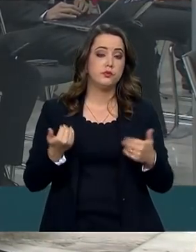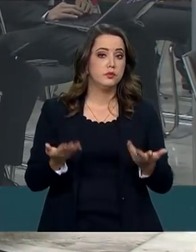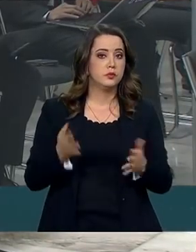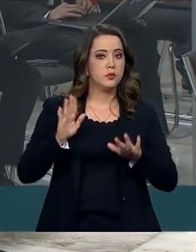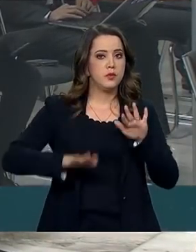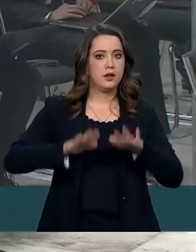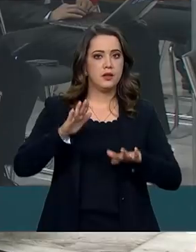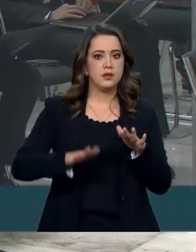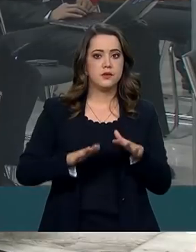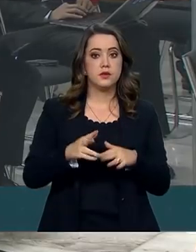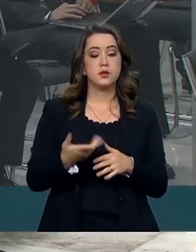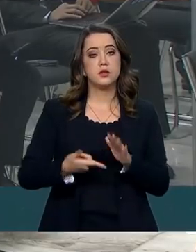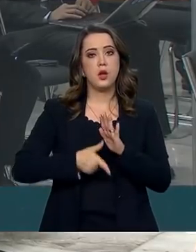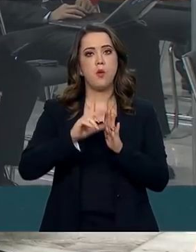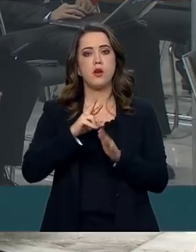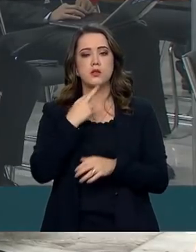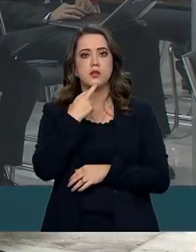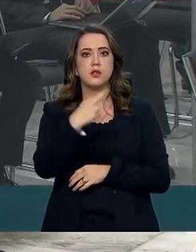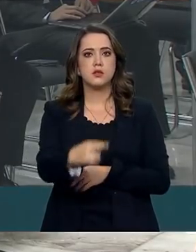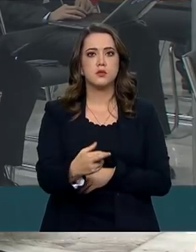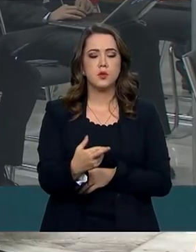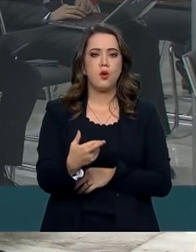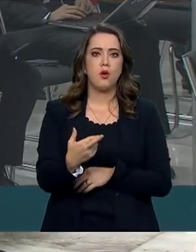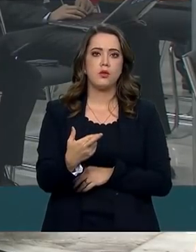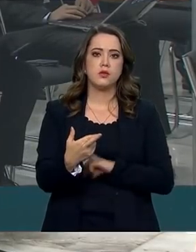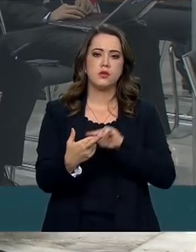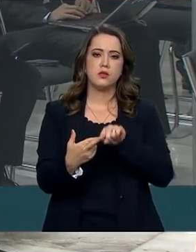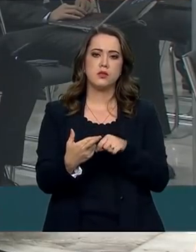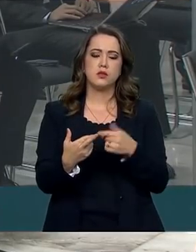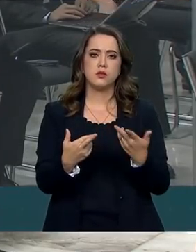às vezes, eu estava adiantando a resposta e não constituía